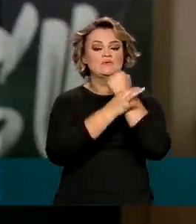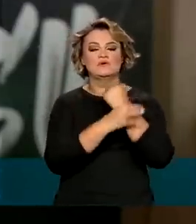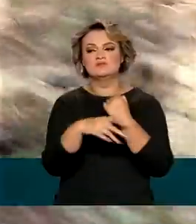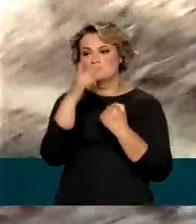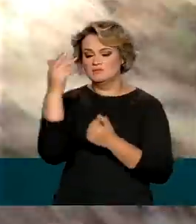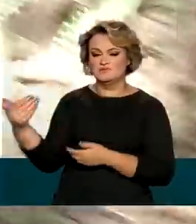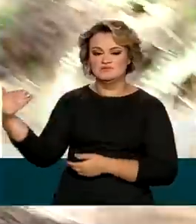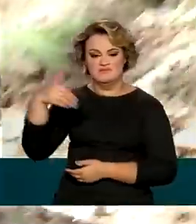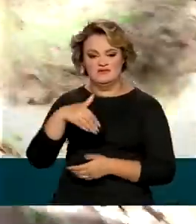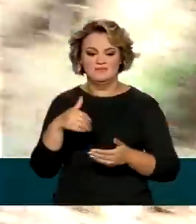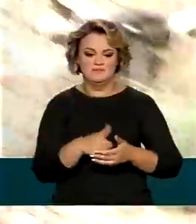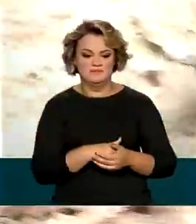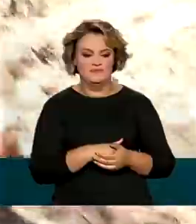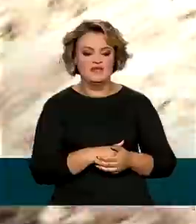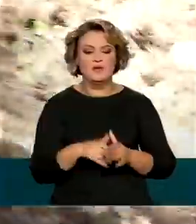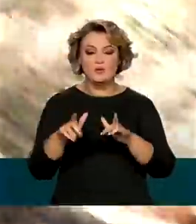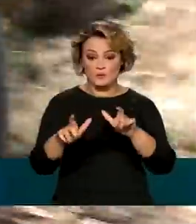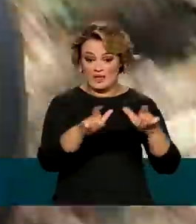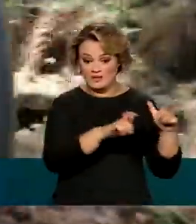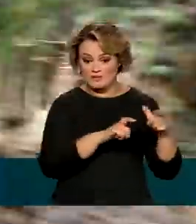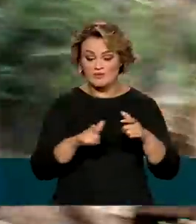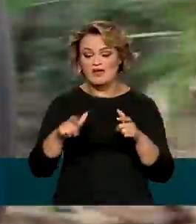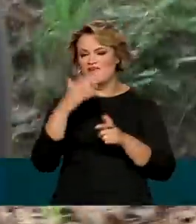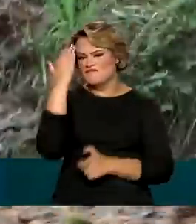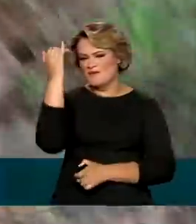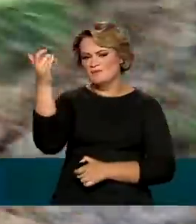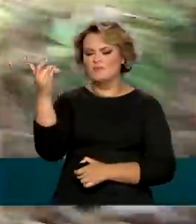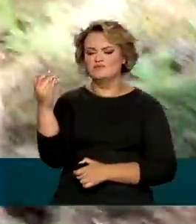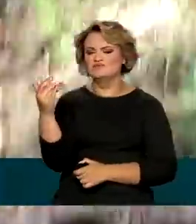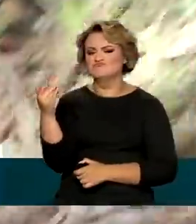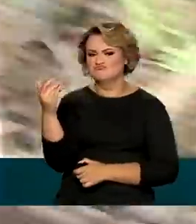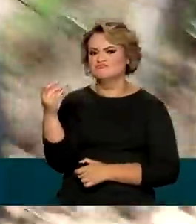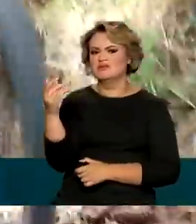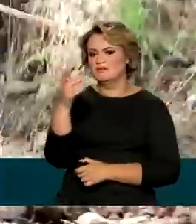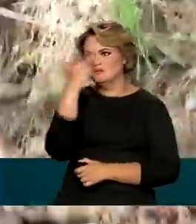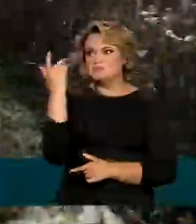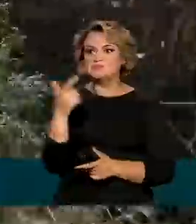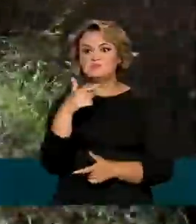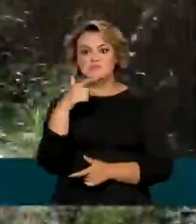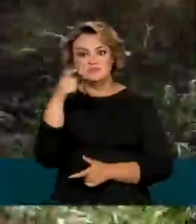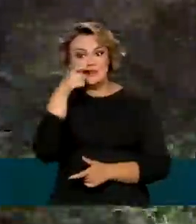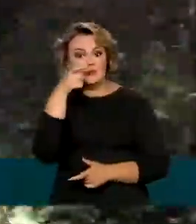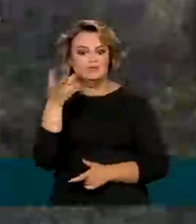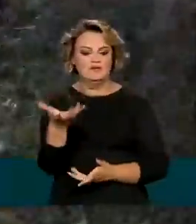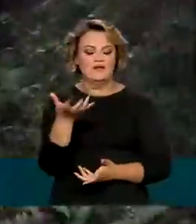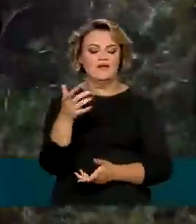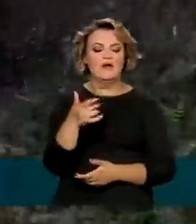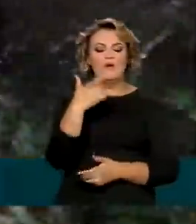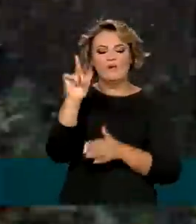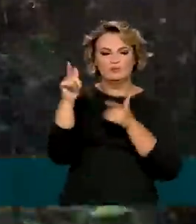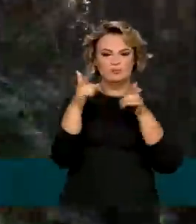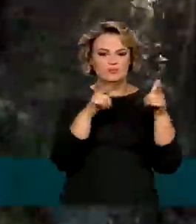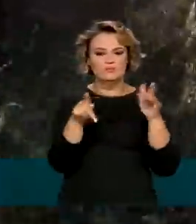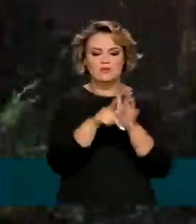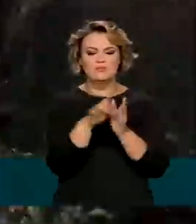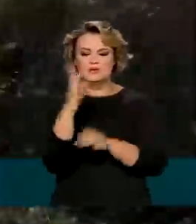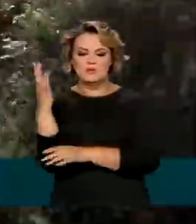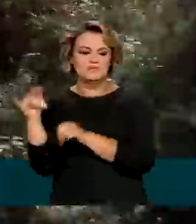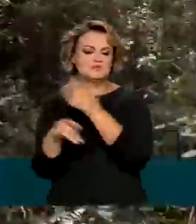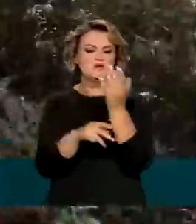visitantes. Muitos desses lugares são famosos e bastante procurados. Outros tesouros ecológicos,